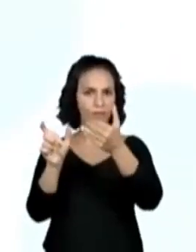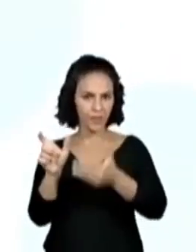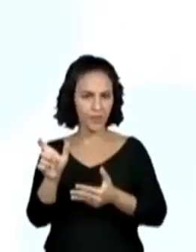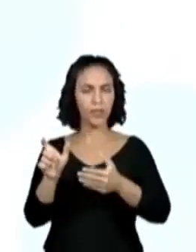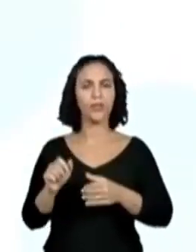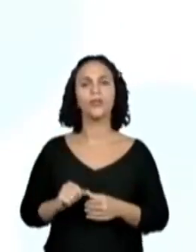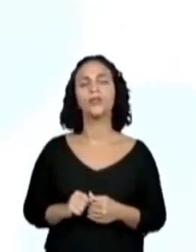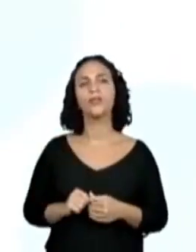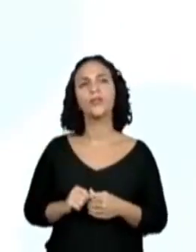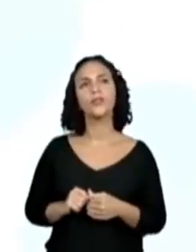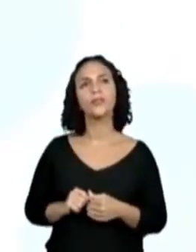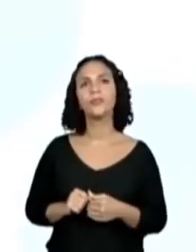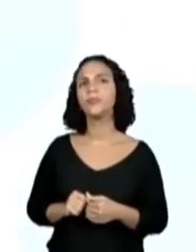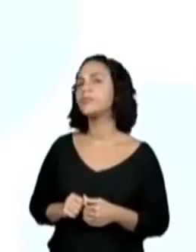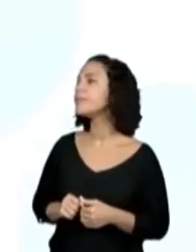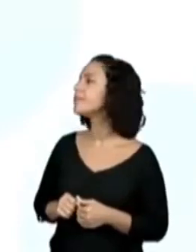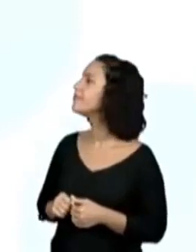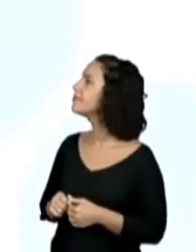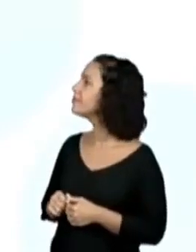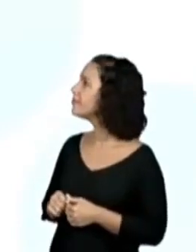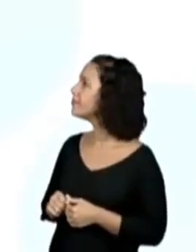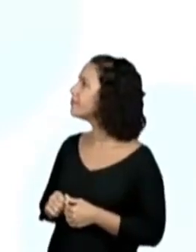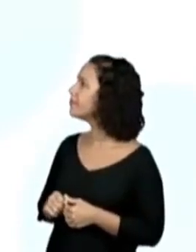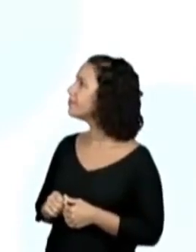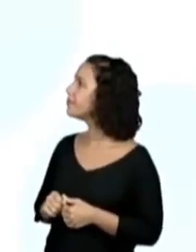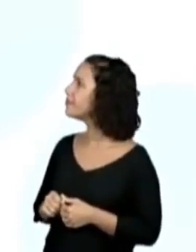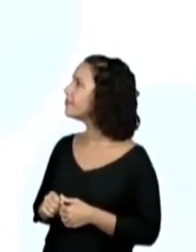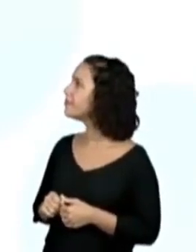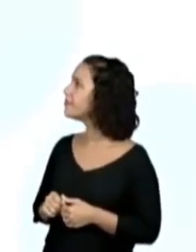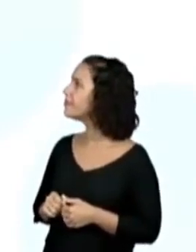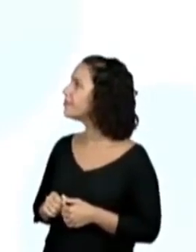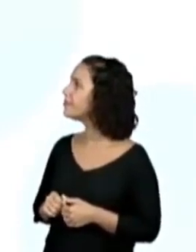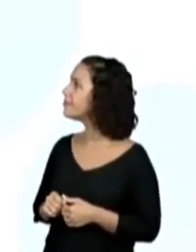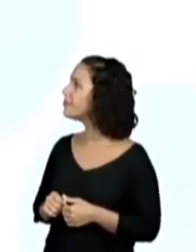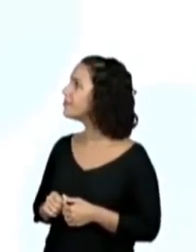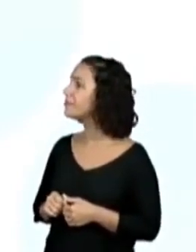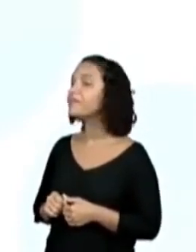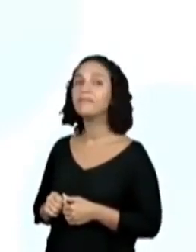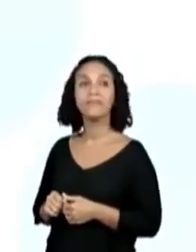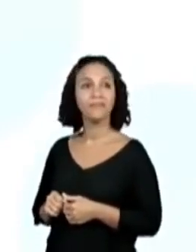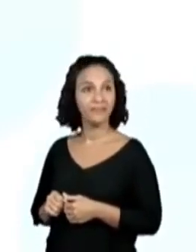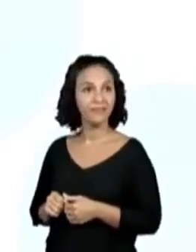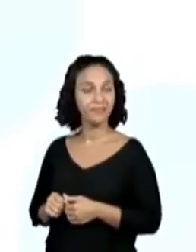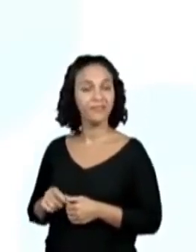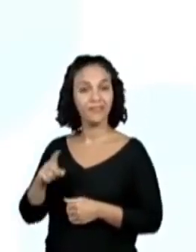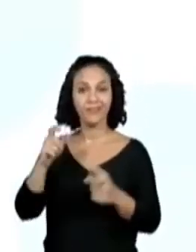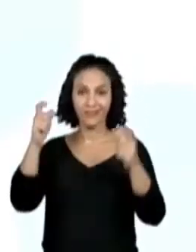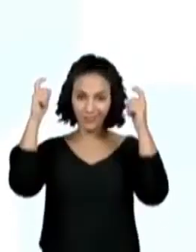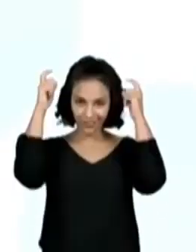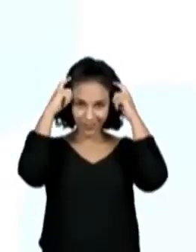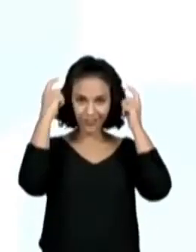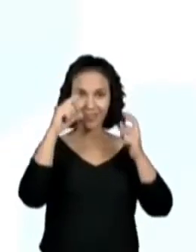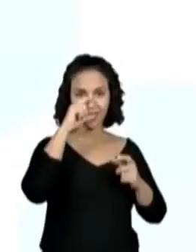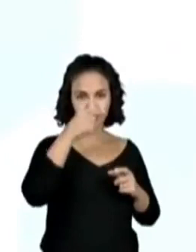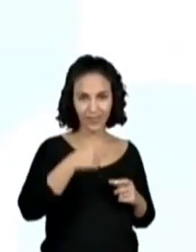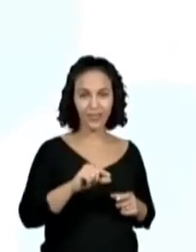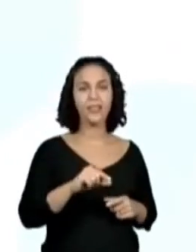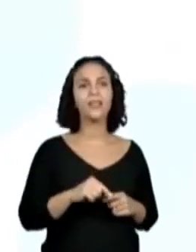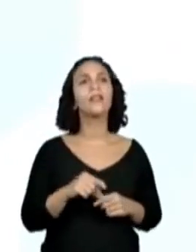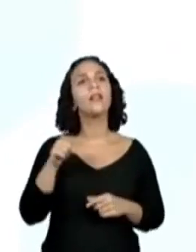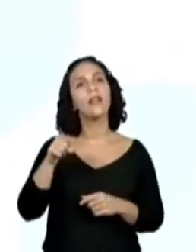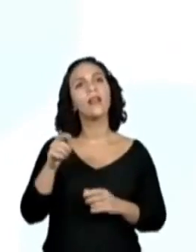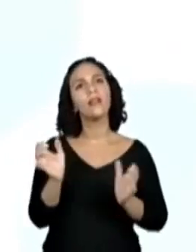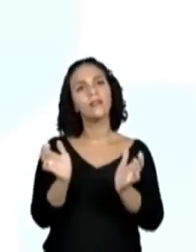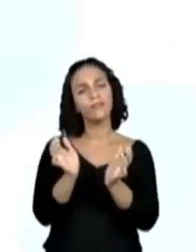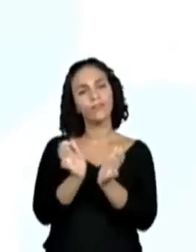formação. Vermete produzida. Ficou desta forma. A anta é um animal da